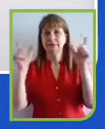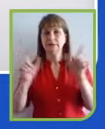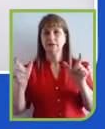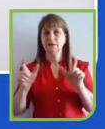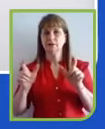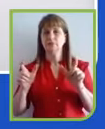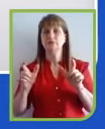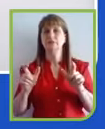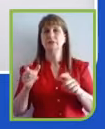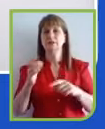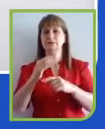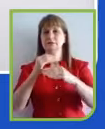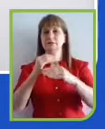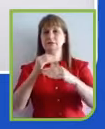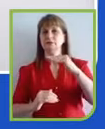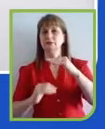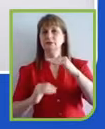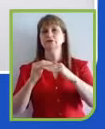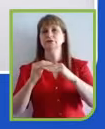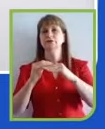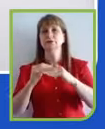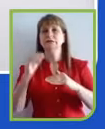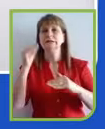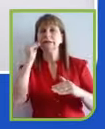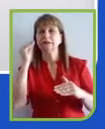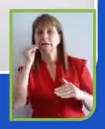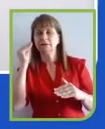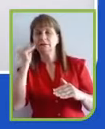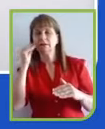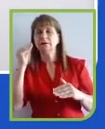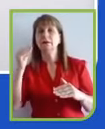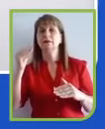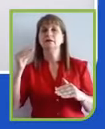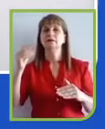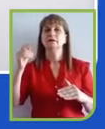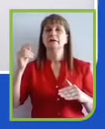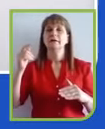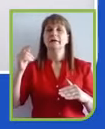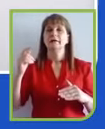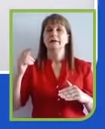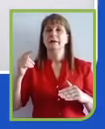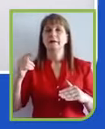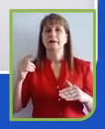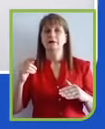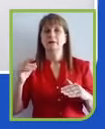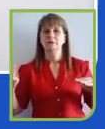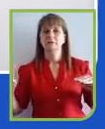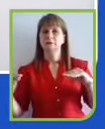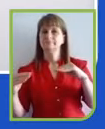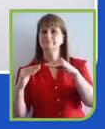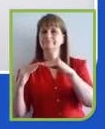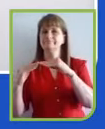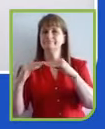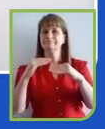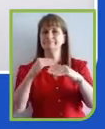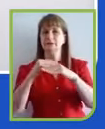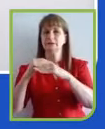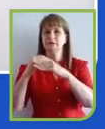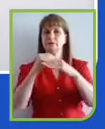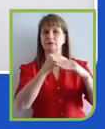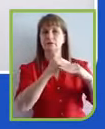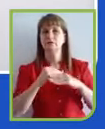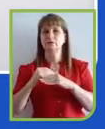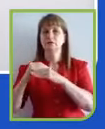trabalho, negros, mulheres, jovens, pessoas em situação de pobreza extrema, mas as empresas têm um papel